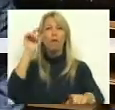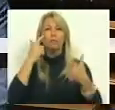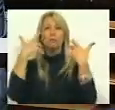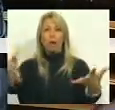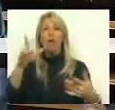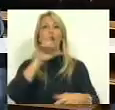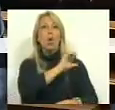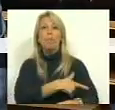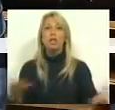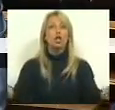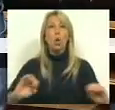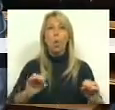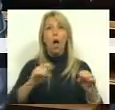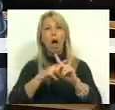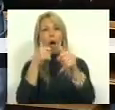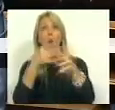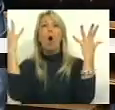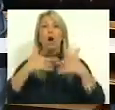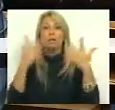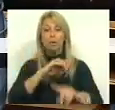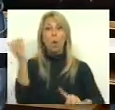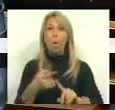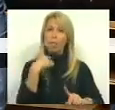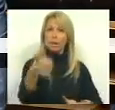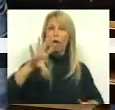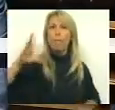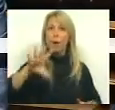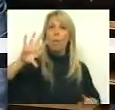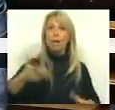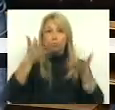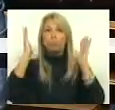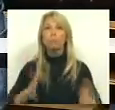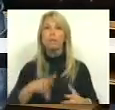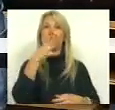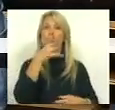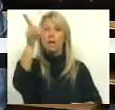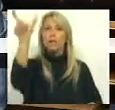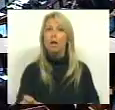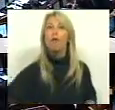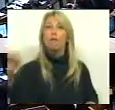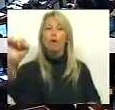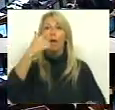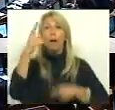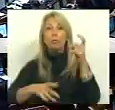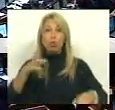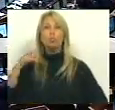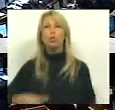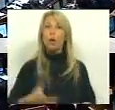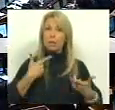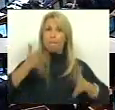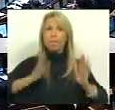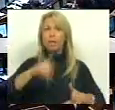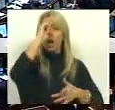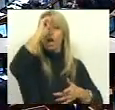deste ano. Diga ao país. O país merece essa explicação da sua parte. Os portugueses merecem respeito do Primeiro-Ministro.